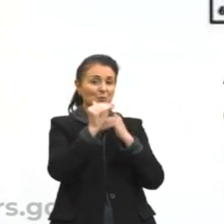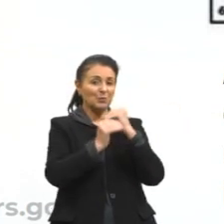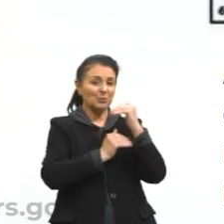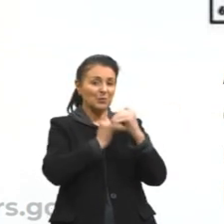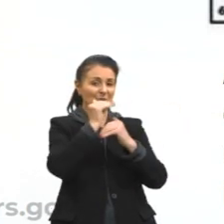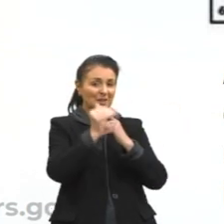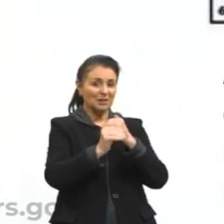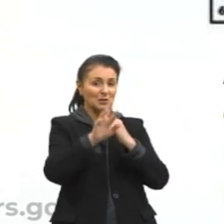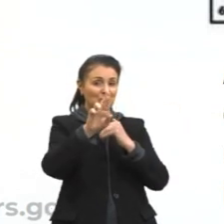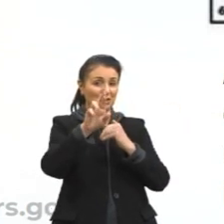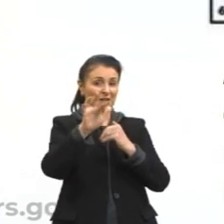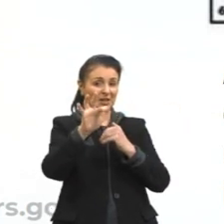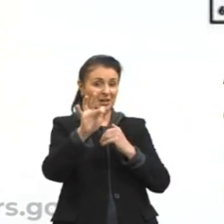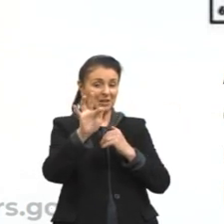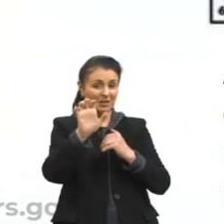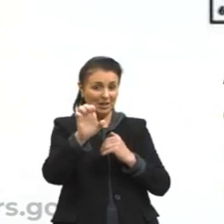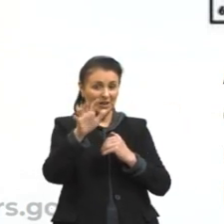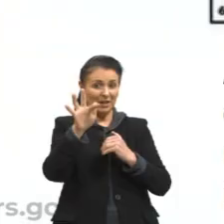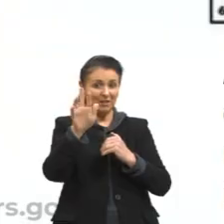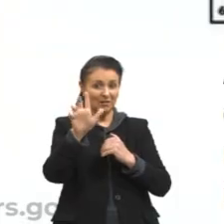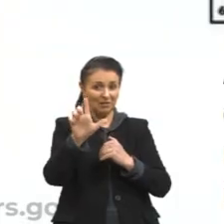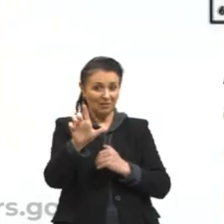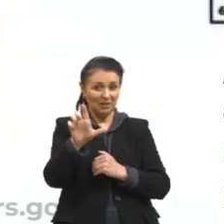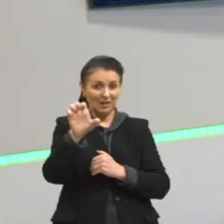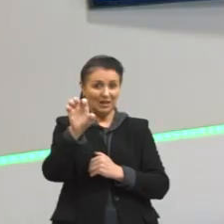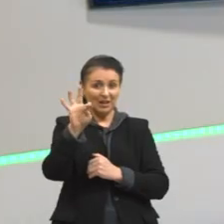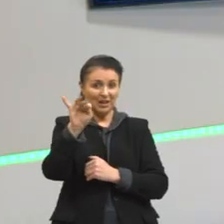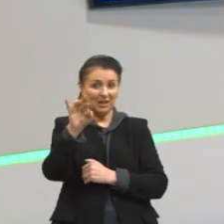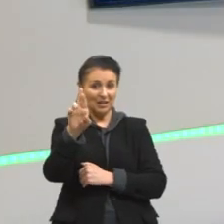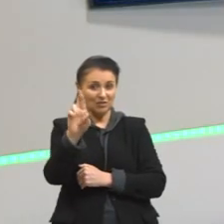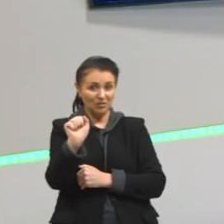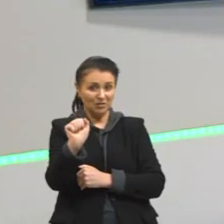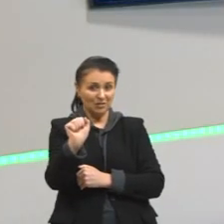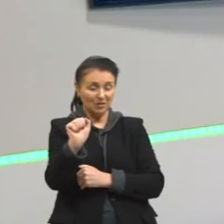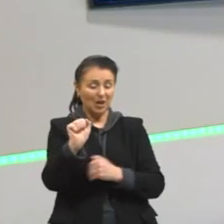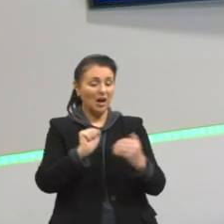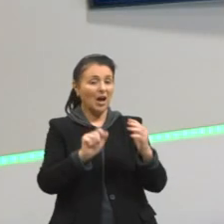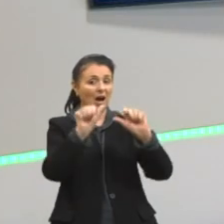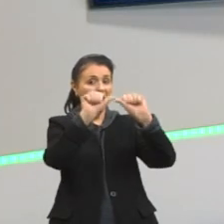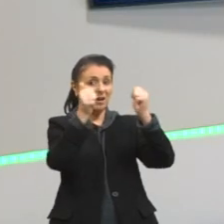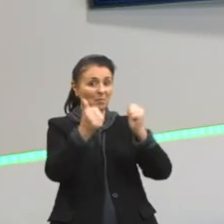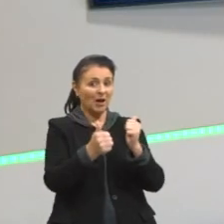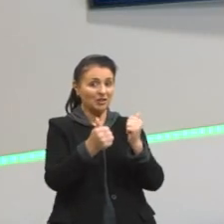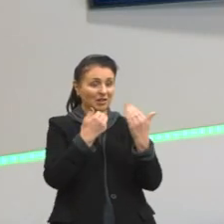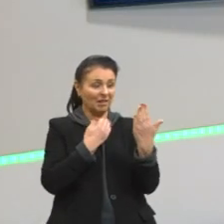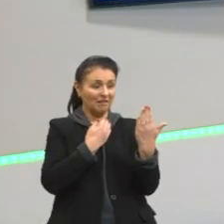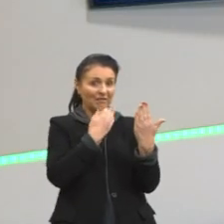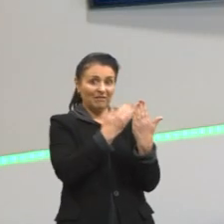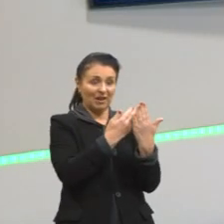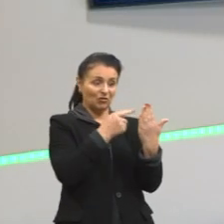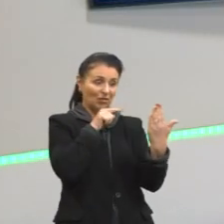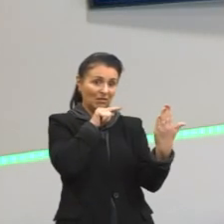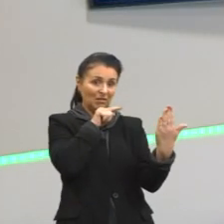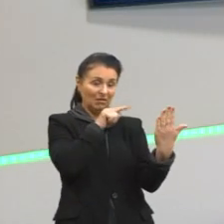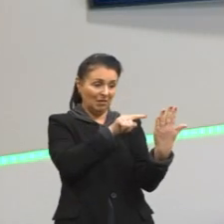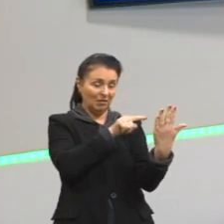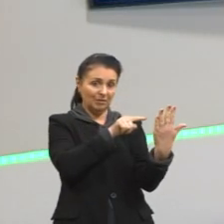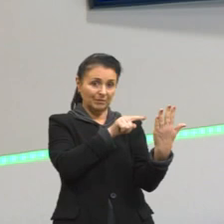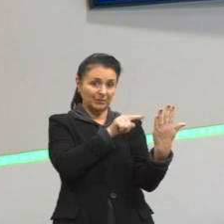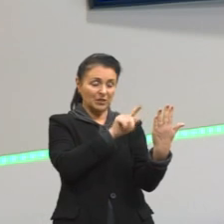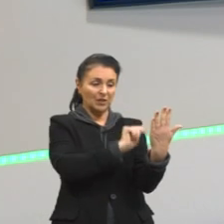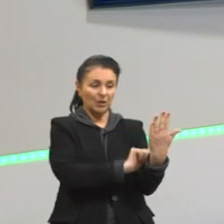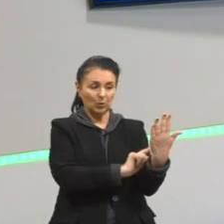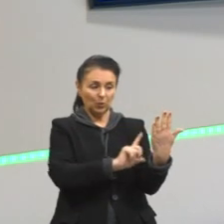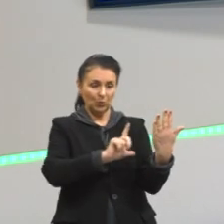refletir aquilo que está em frente a ele. A mesma coisa, por exemplo, se a gente chegar num lago